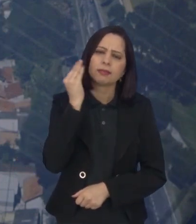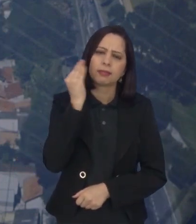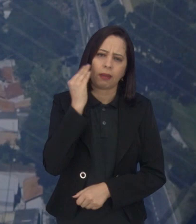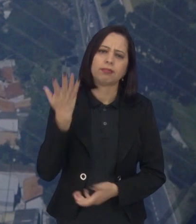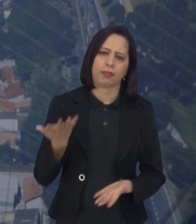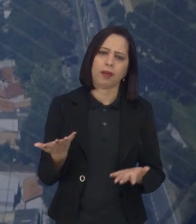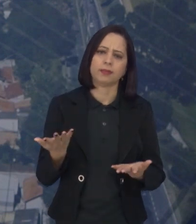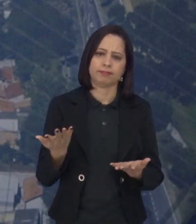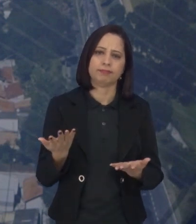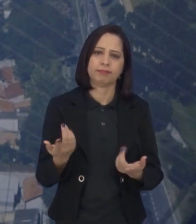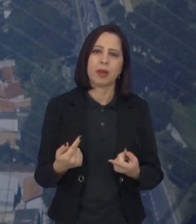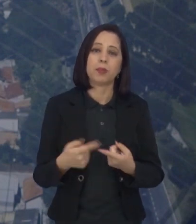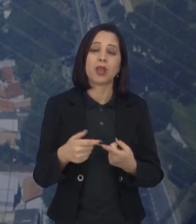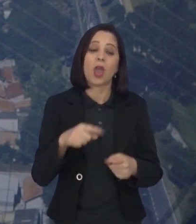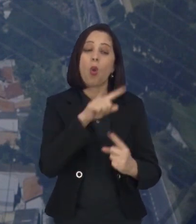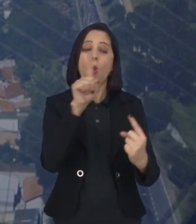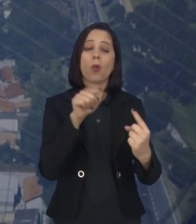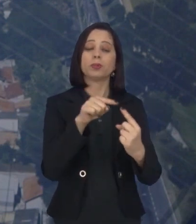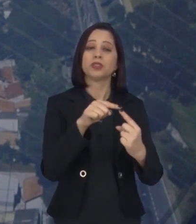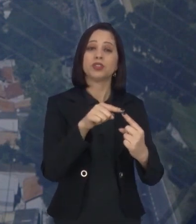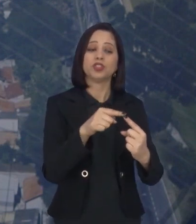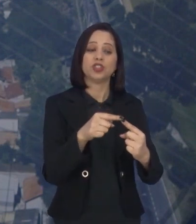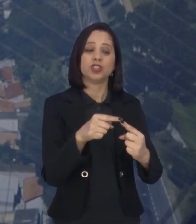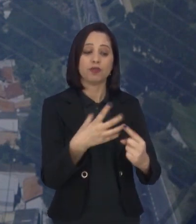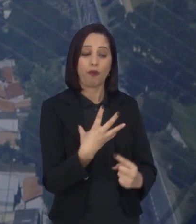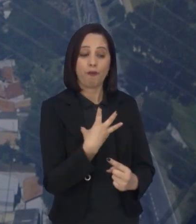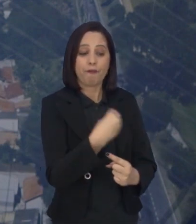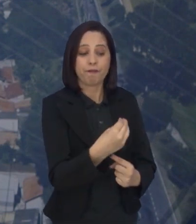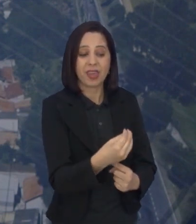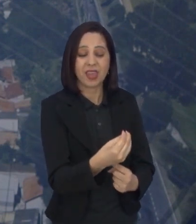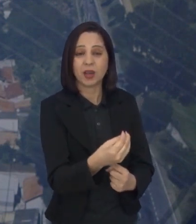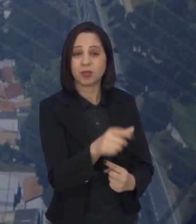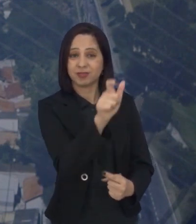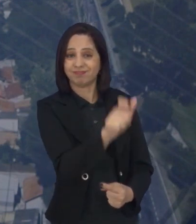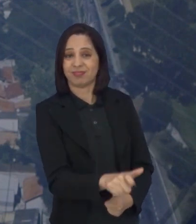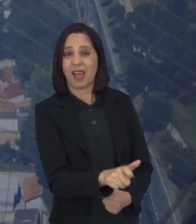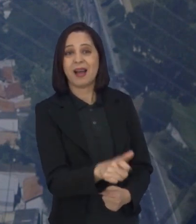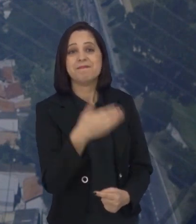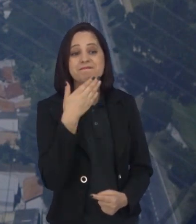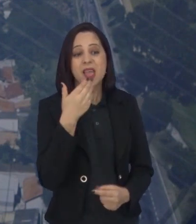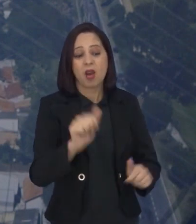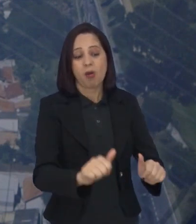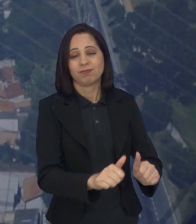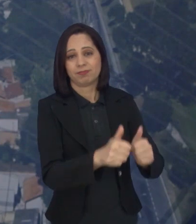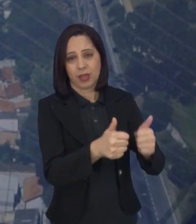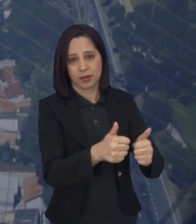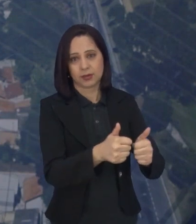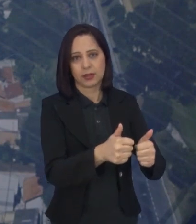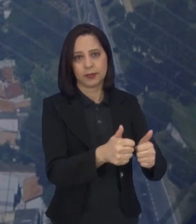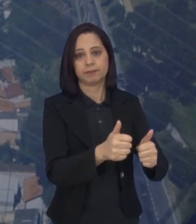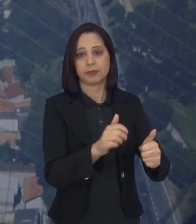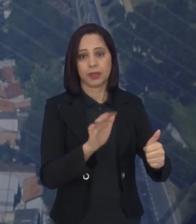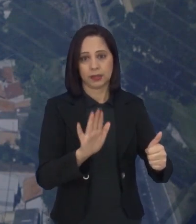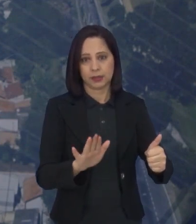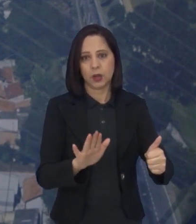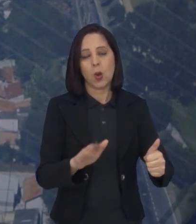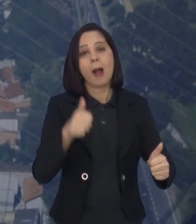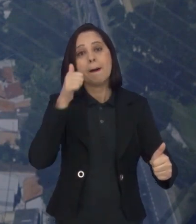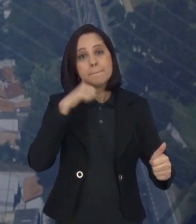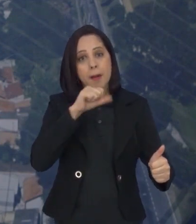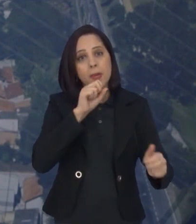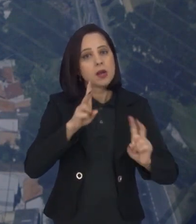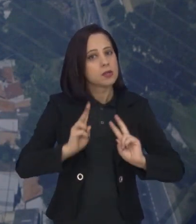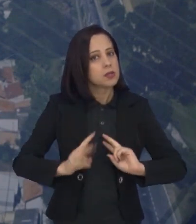que for para melhorar a qualidade de vida, as condições do filho. Acho que qualquer mãe vai optar por fazer esse